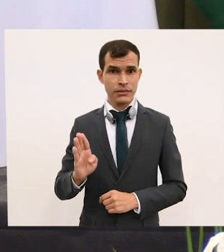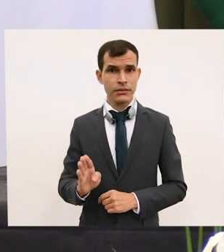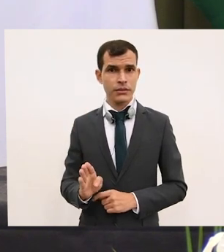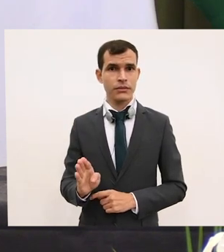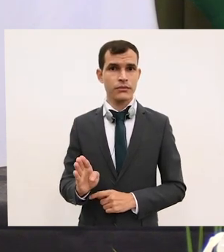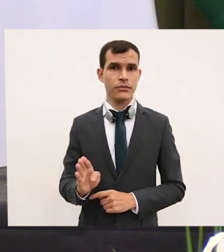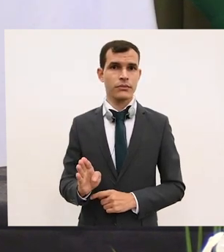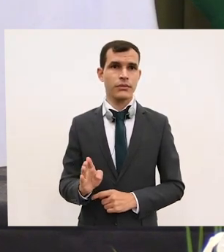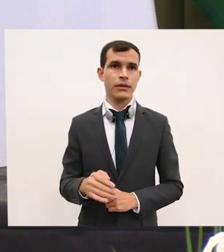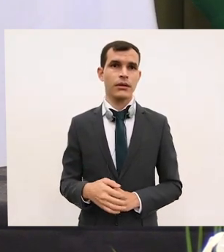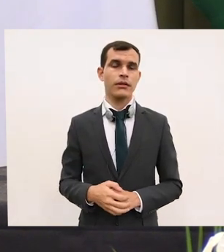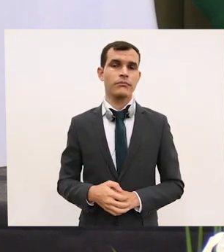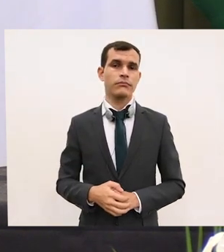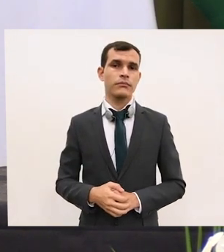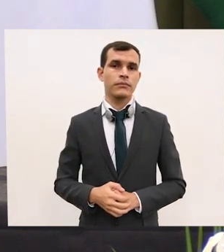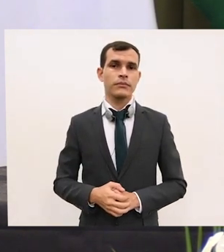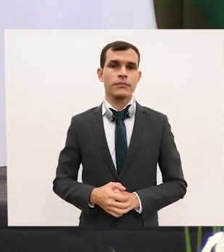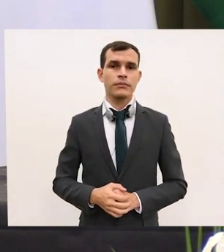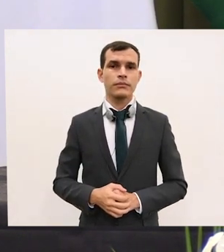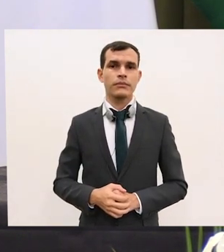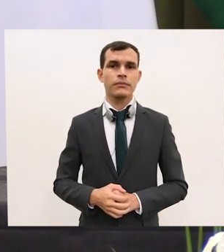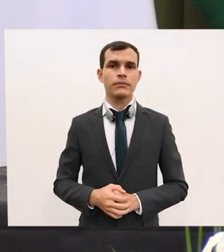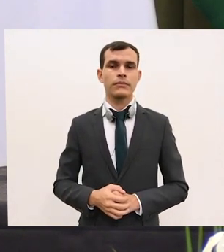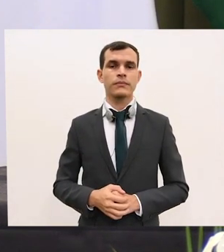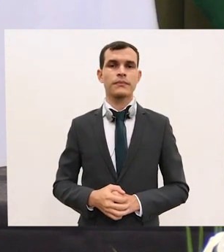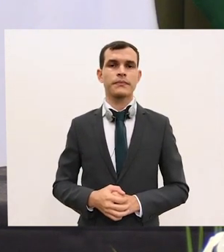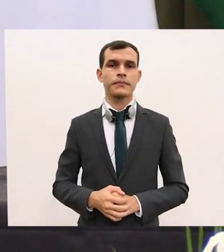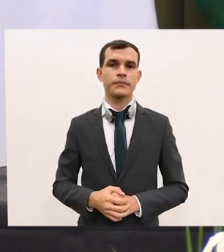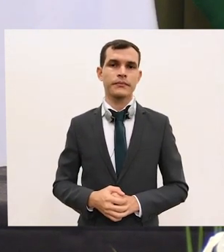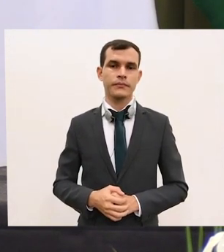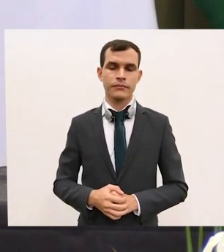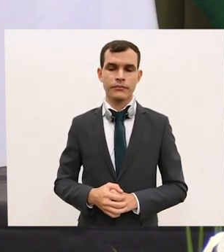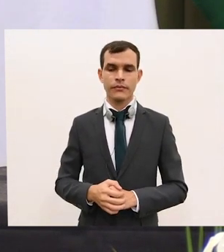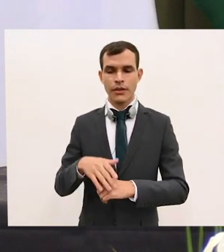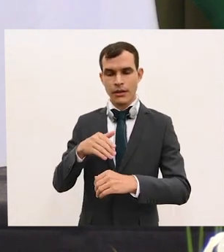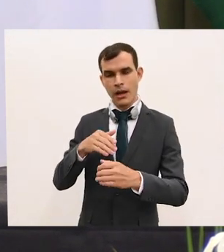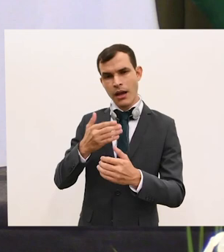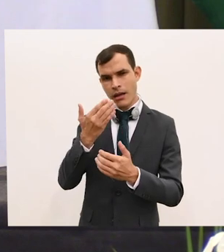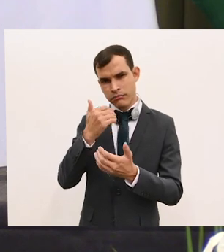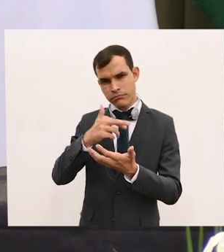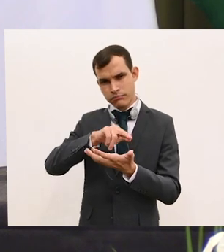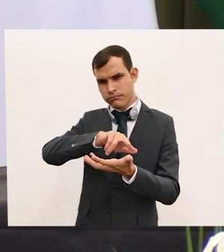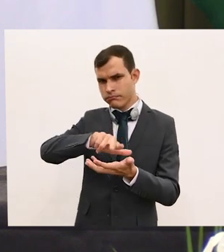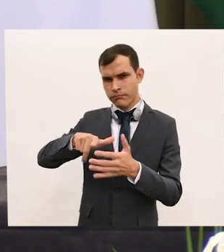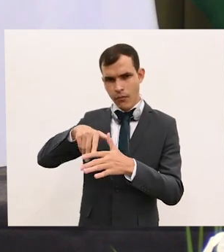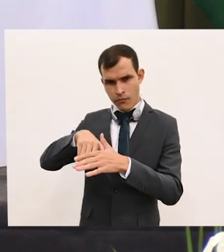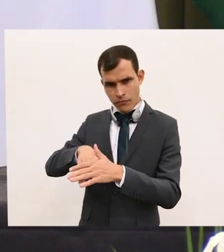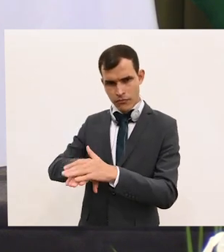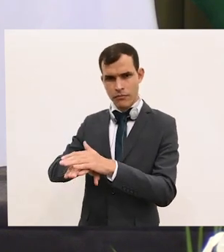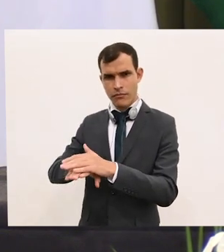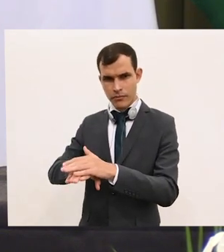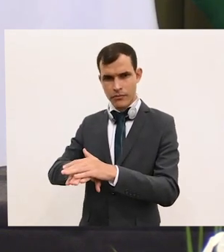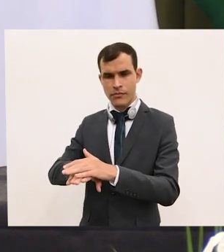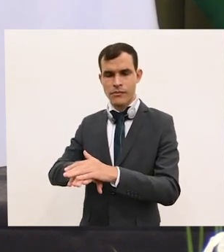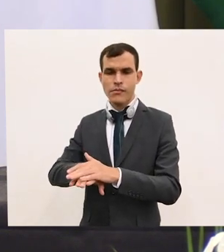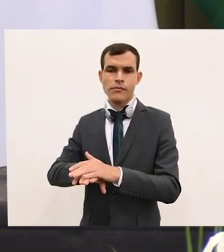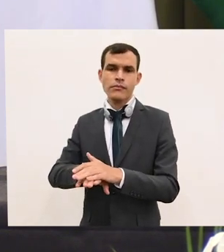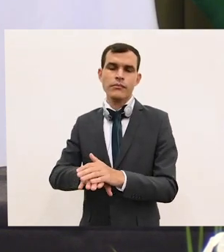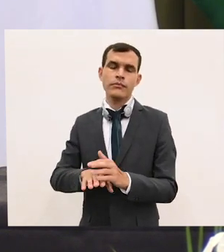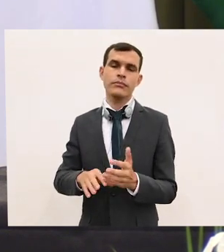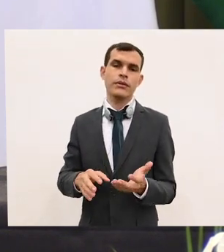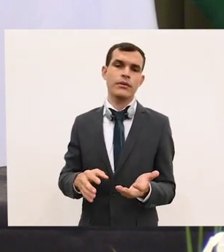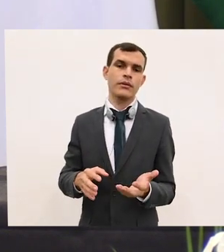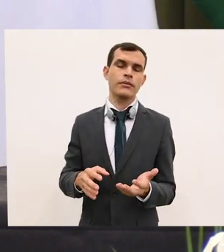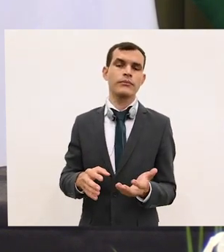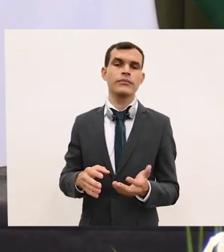exportar eventuais estoques reguladores que tenha de alimentos para contribuir com aquilo que nós achamos pode ser uma escassez de